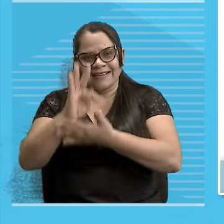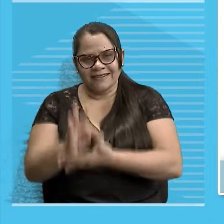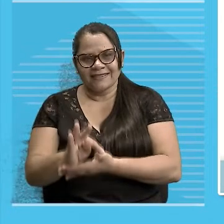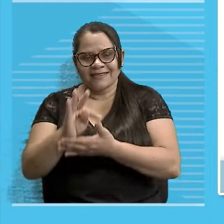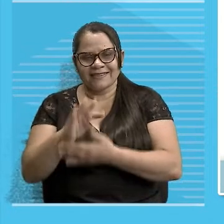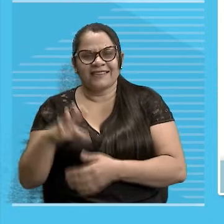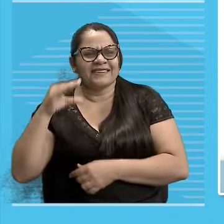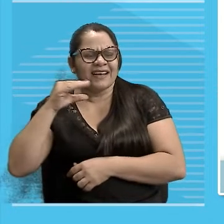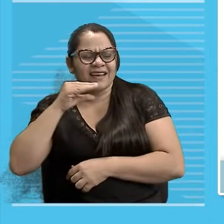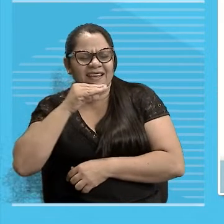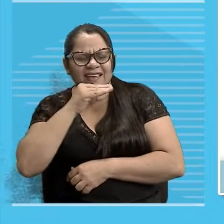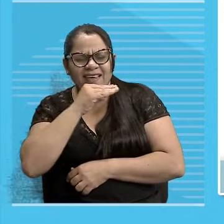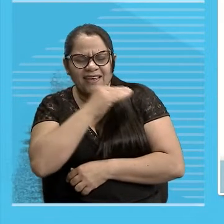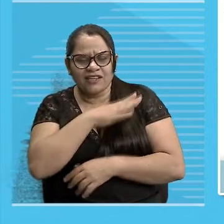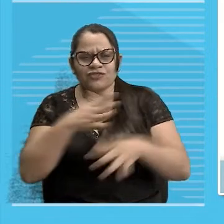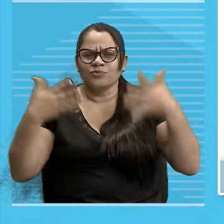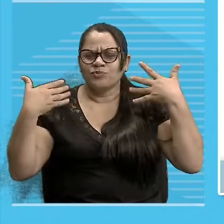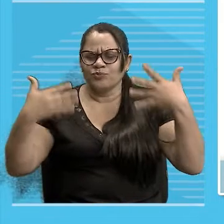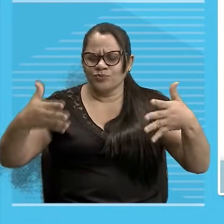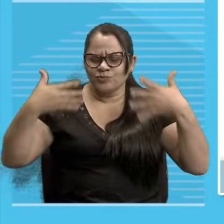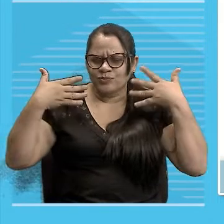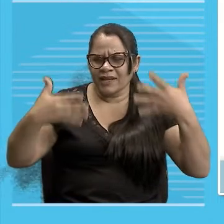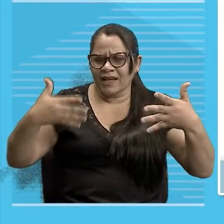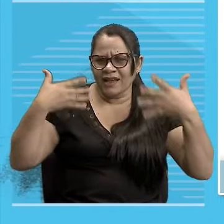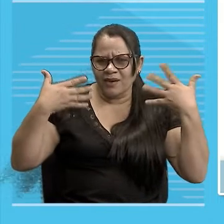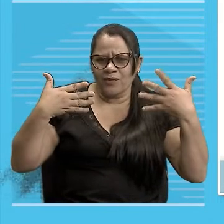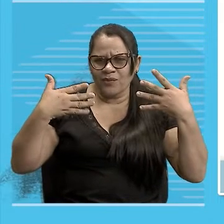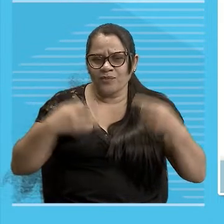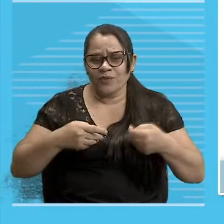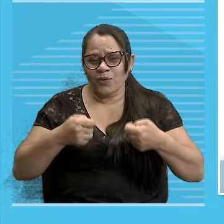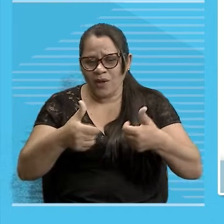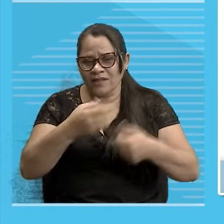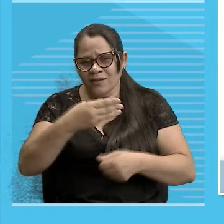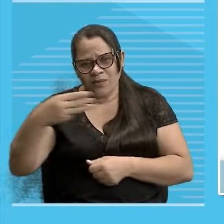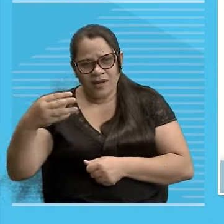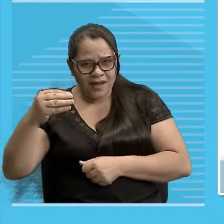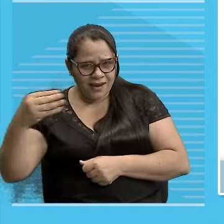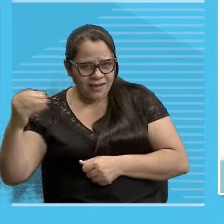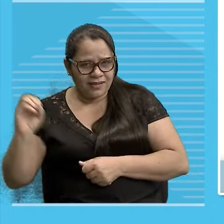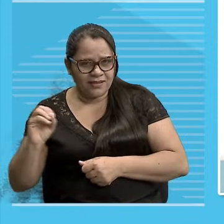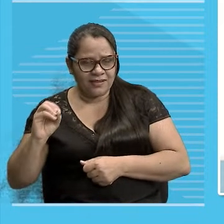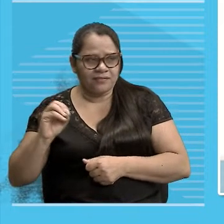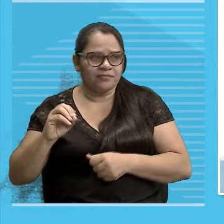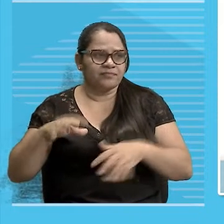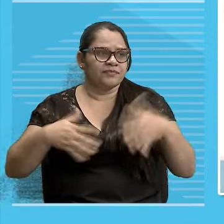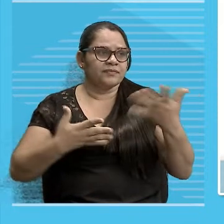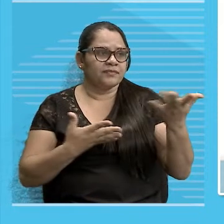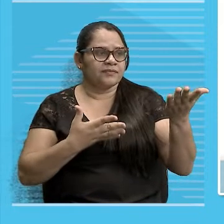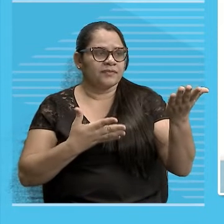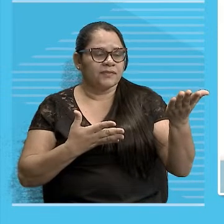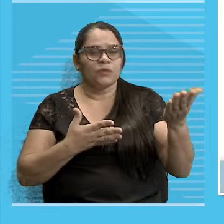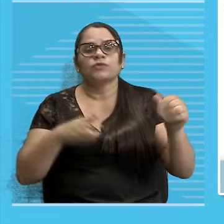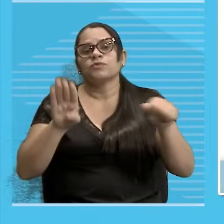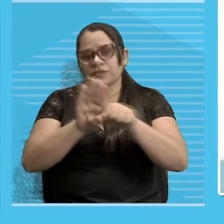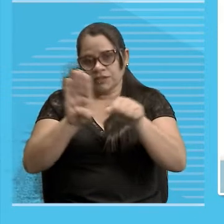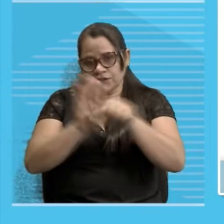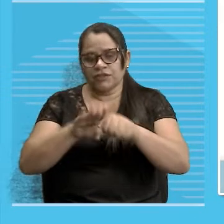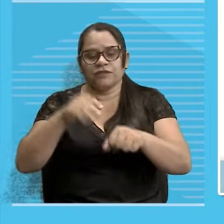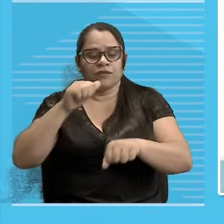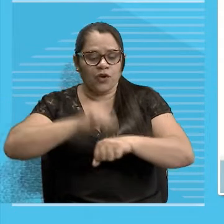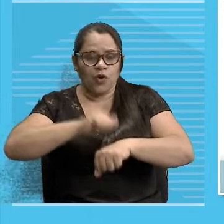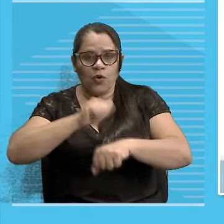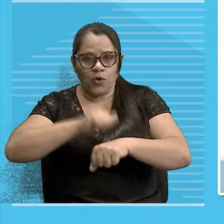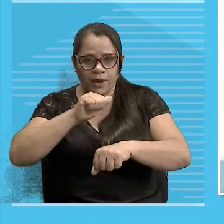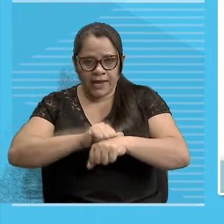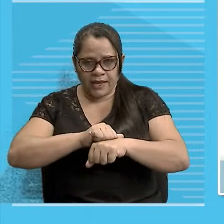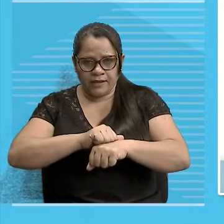Hoje é quente Tá quase 40 graus Me aproveita Mas tá quente Concreto Bom Um